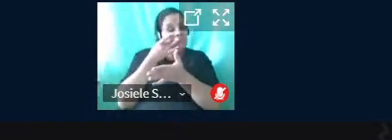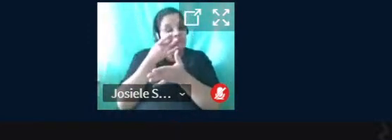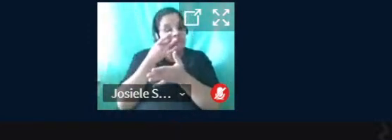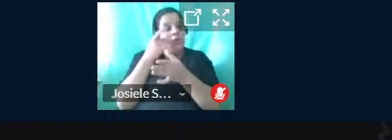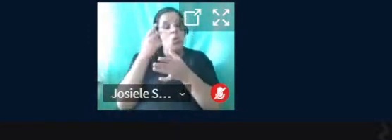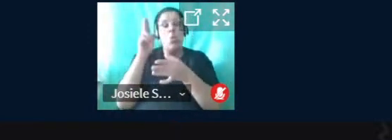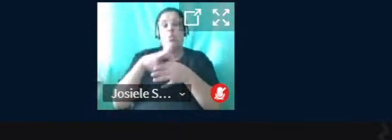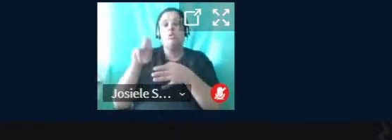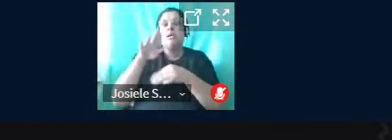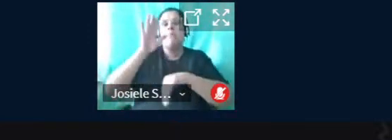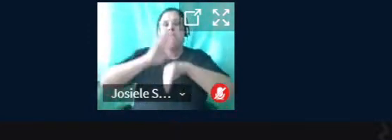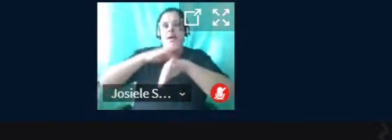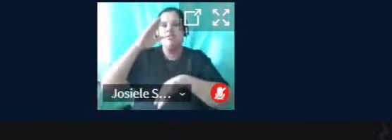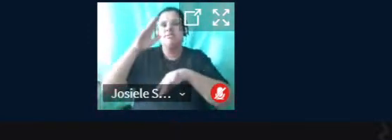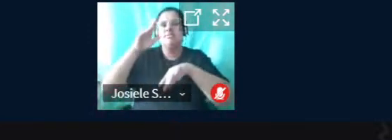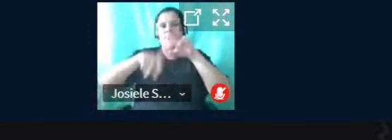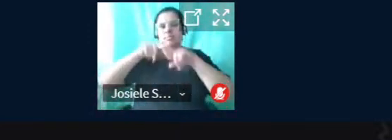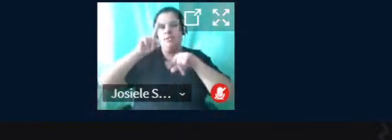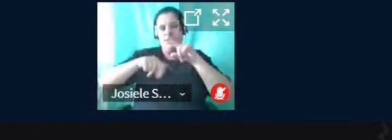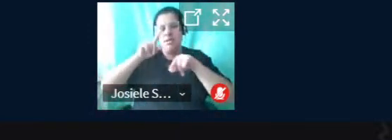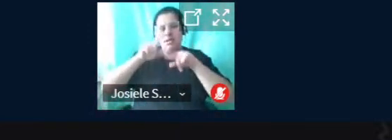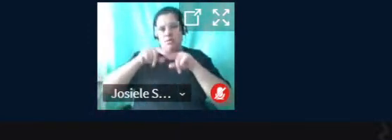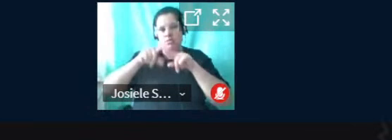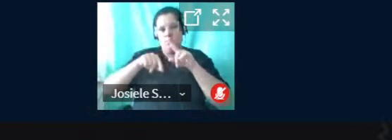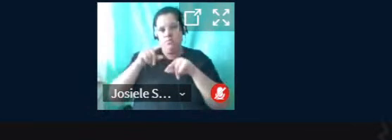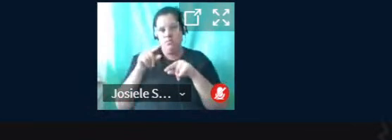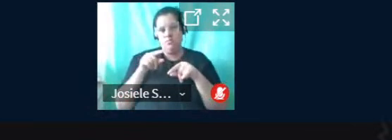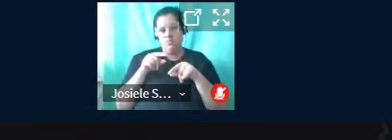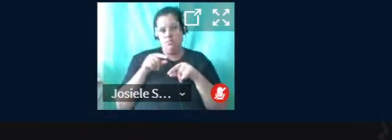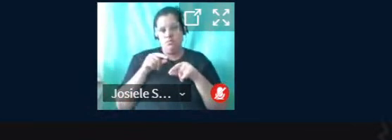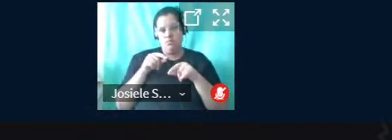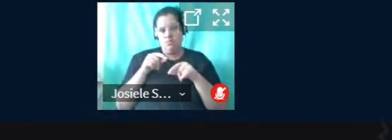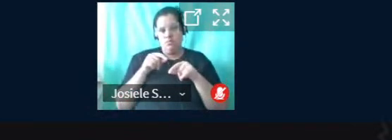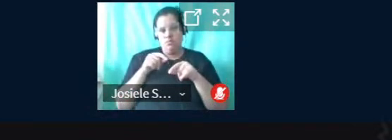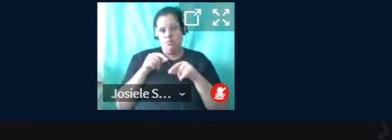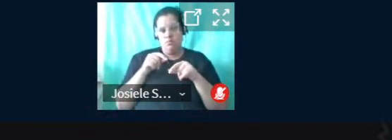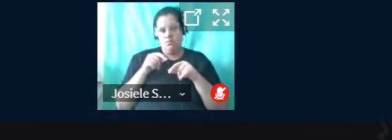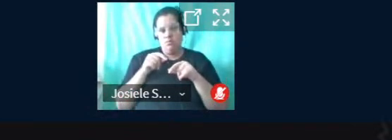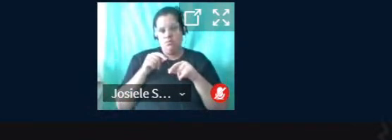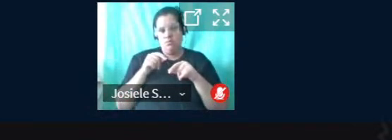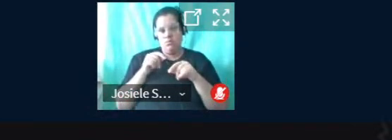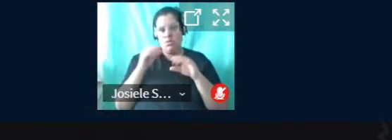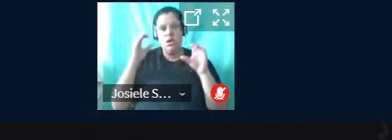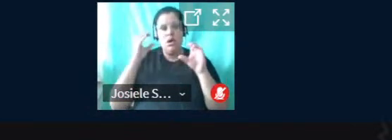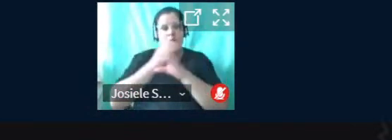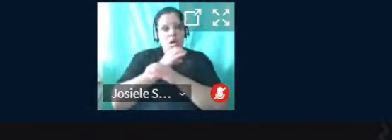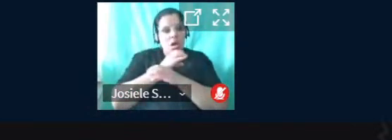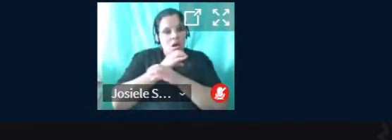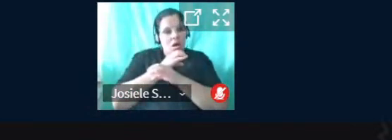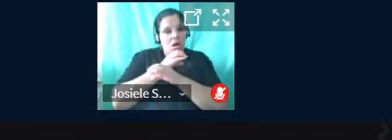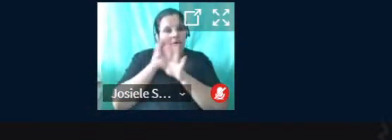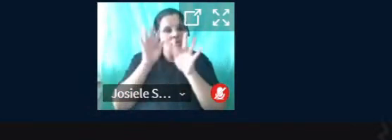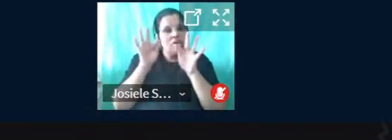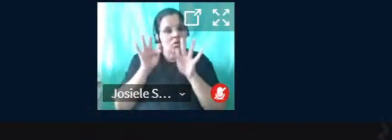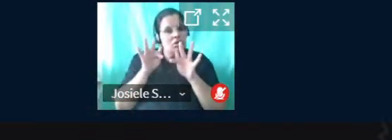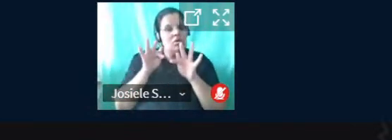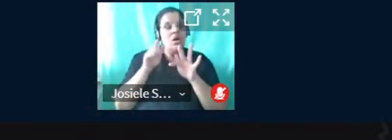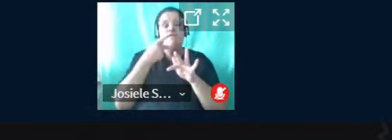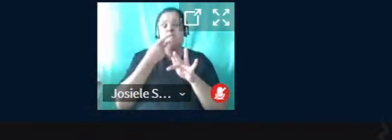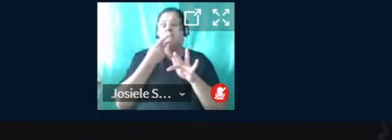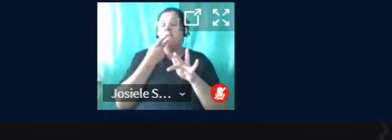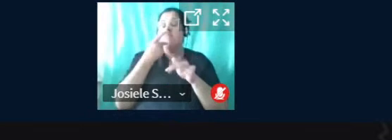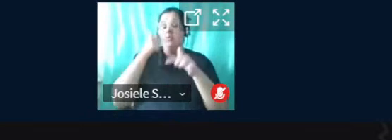forma muito mais didática. A gente, como conclusão, a gente quer dizer que esse trabalho,